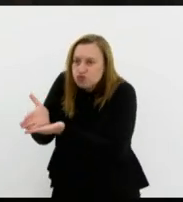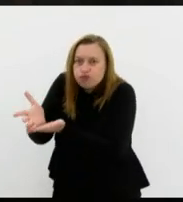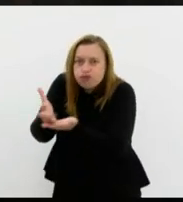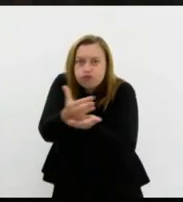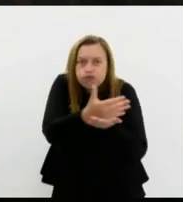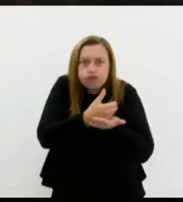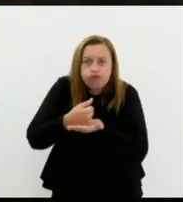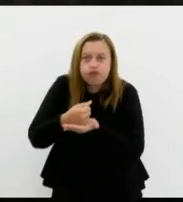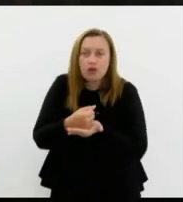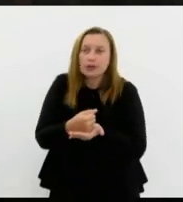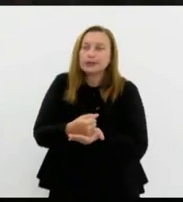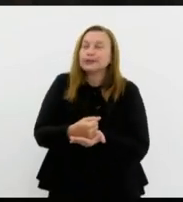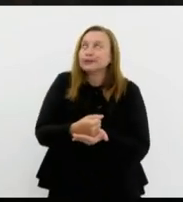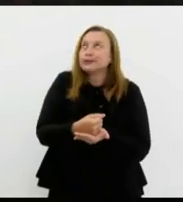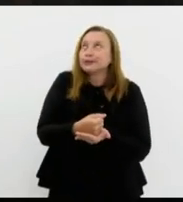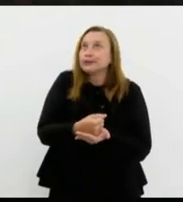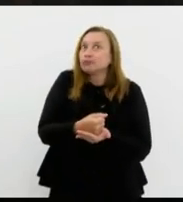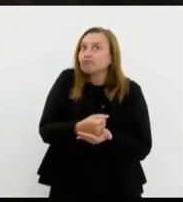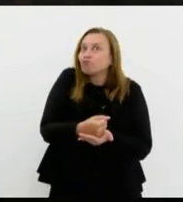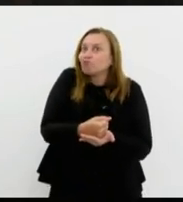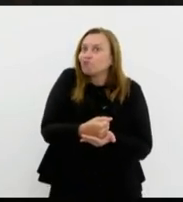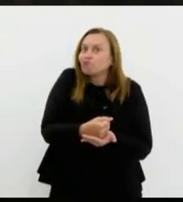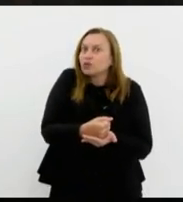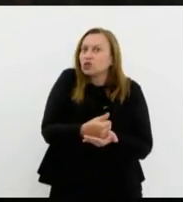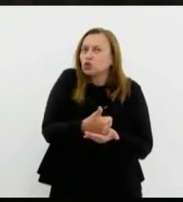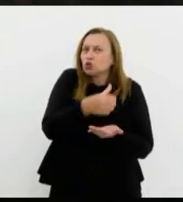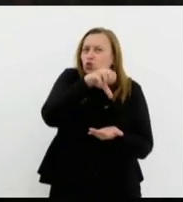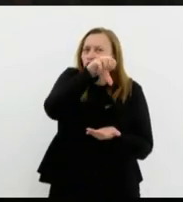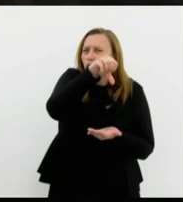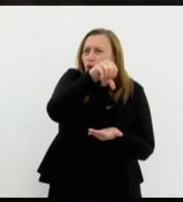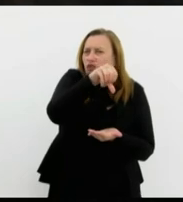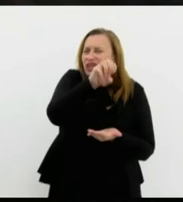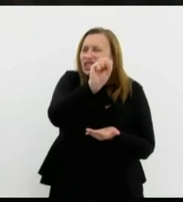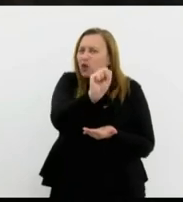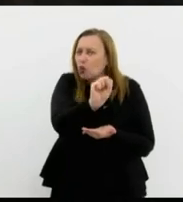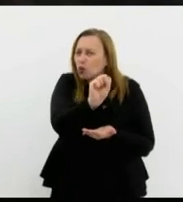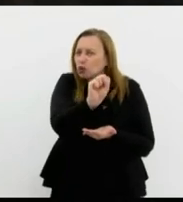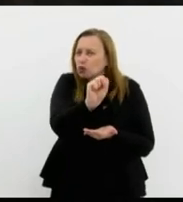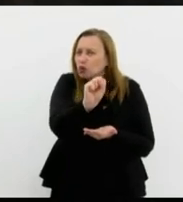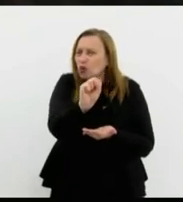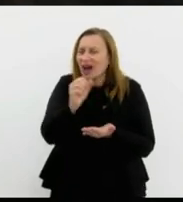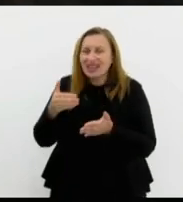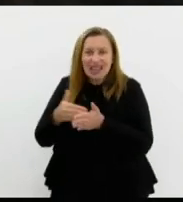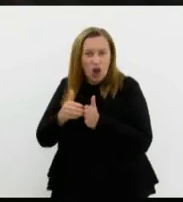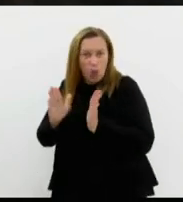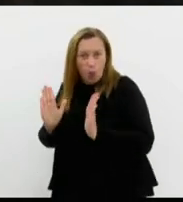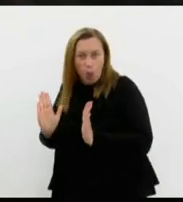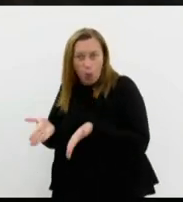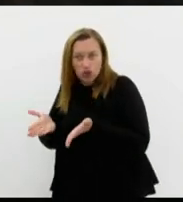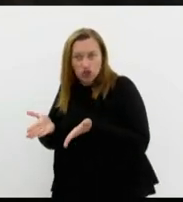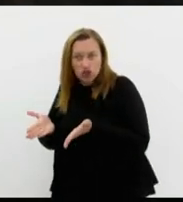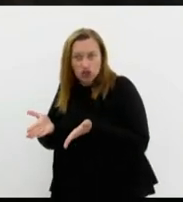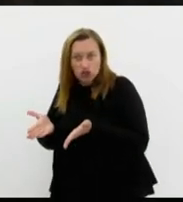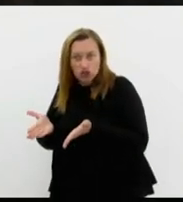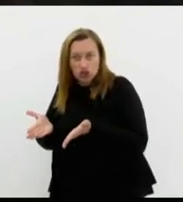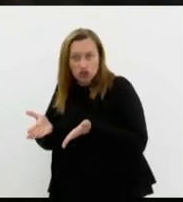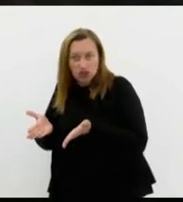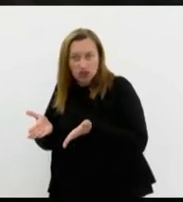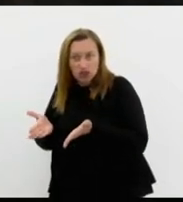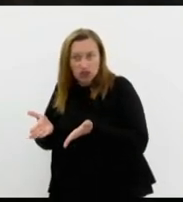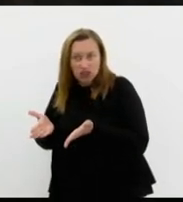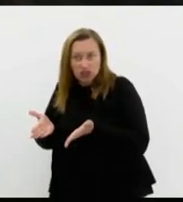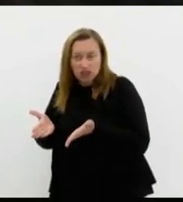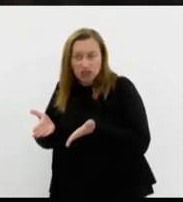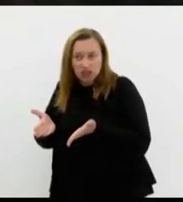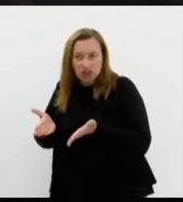de 98 para cá chegam a casa